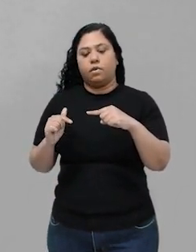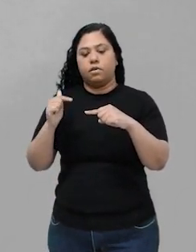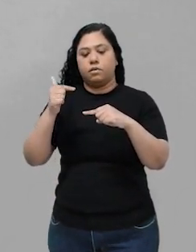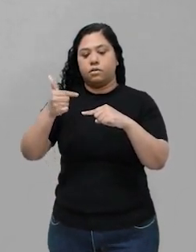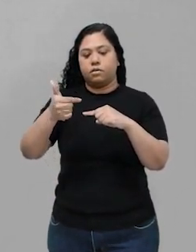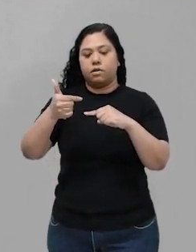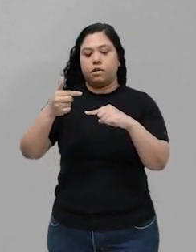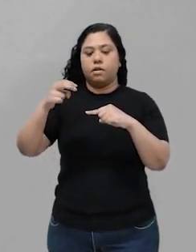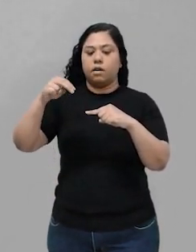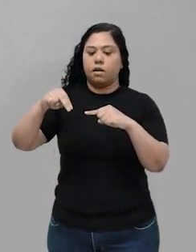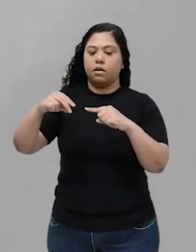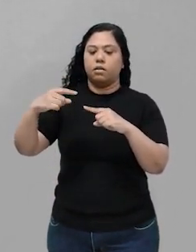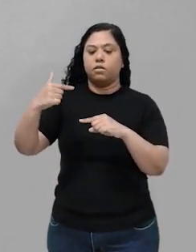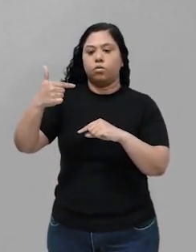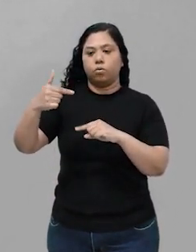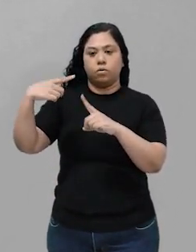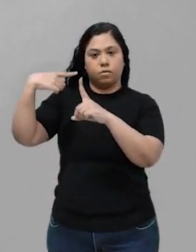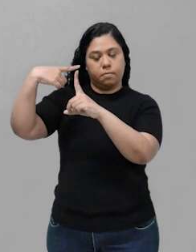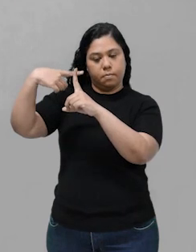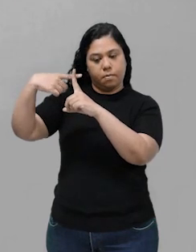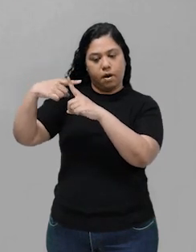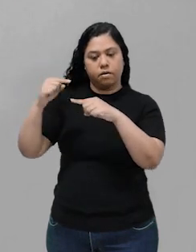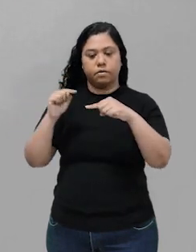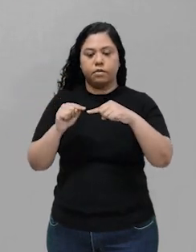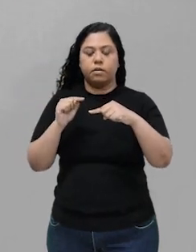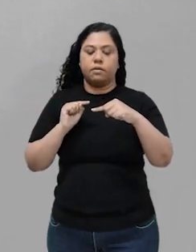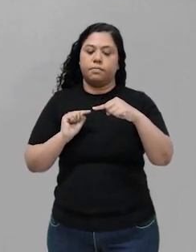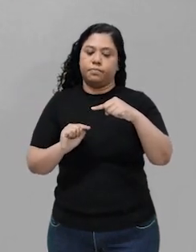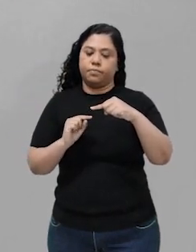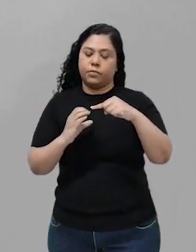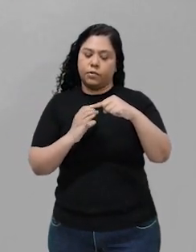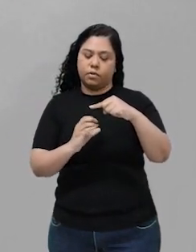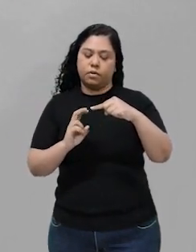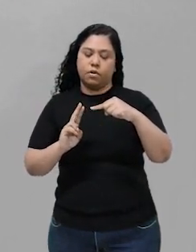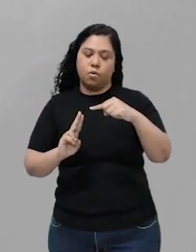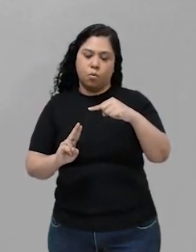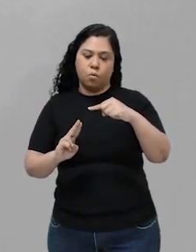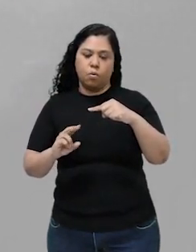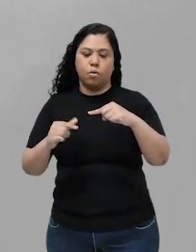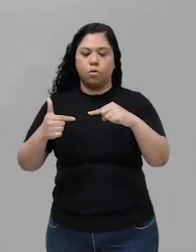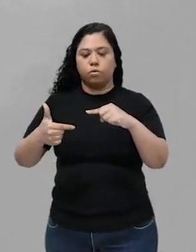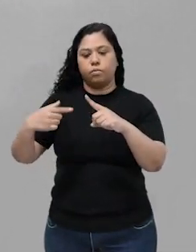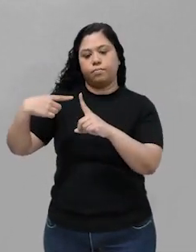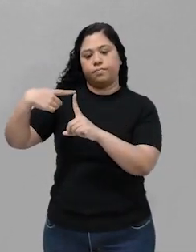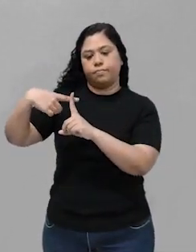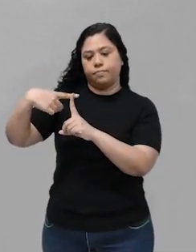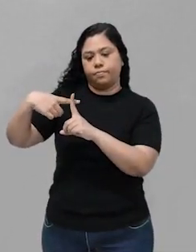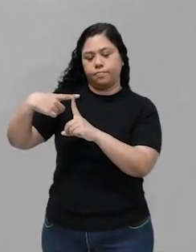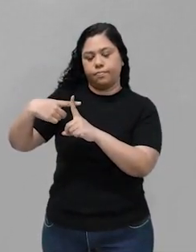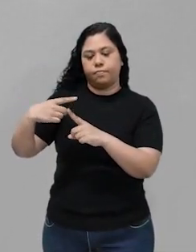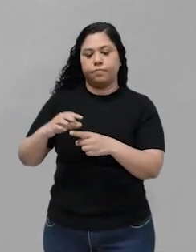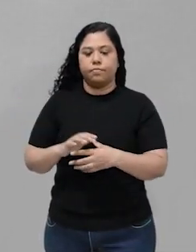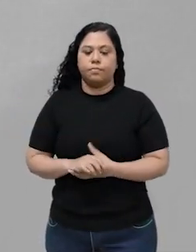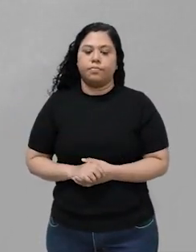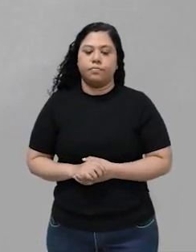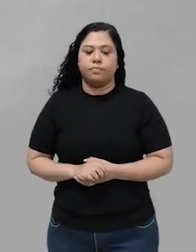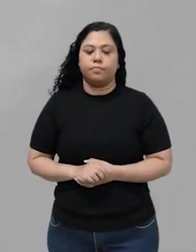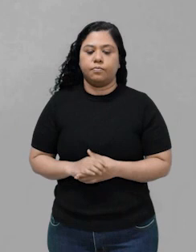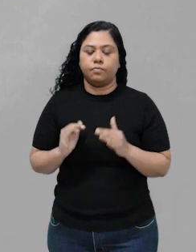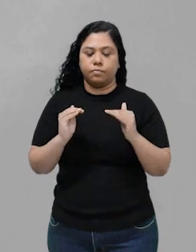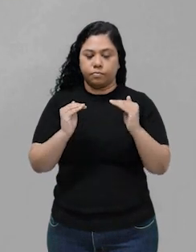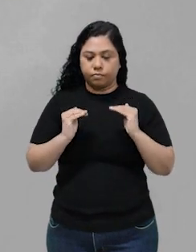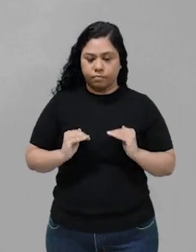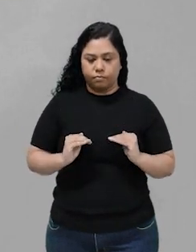sobre a concentração de íon cobre, 2+, somente eles. O terceiro